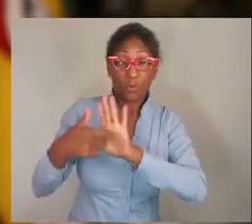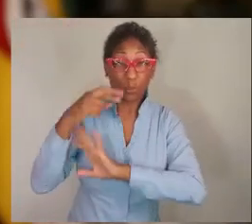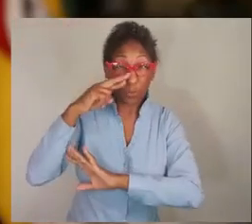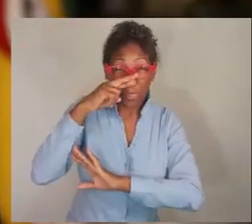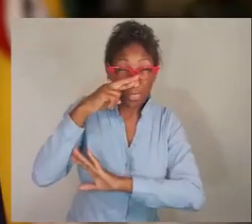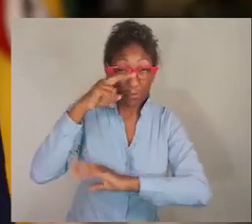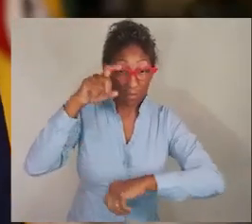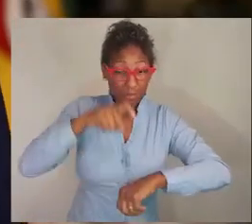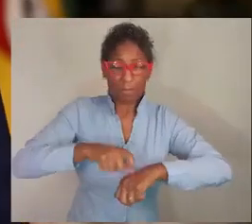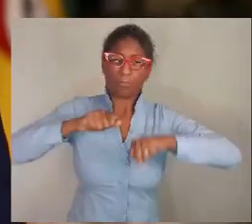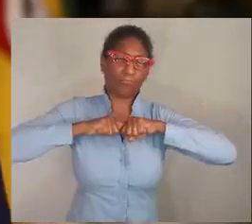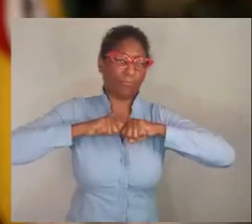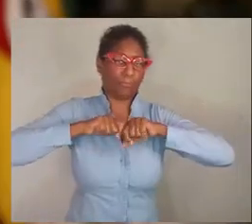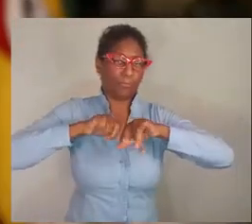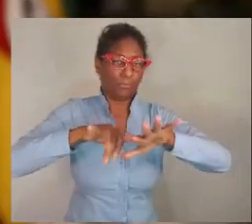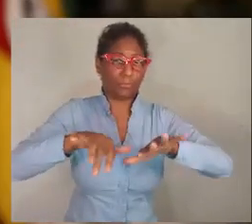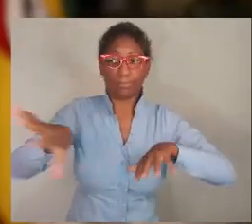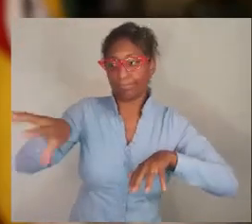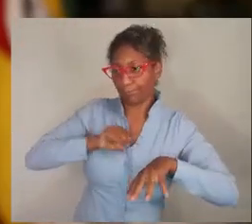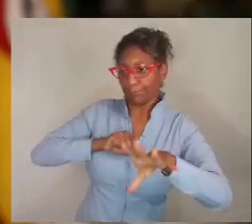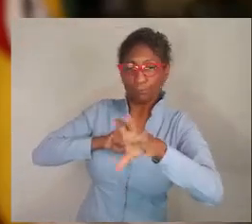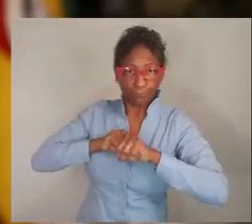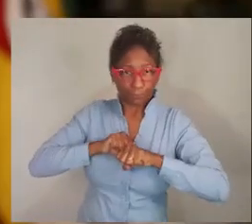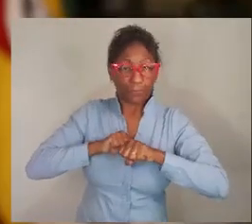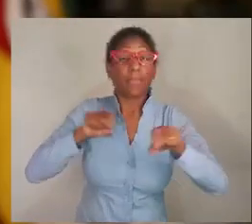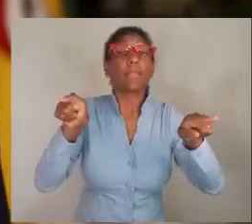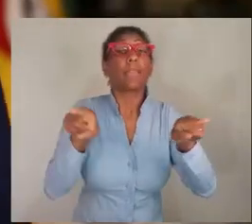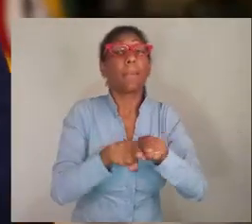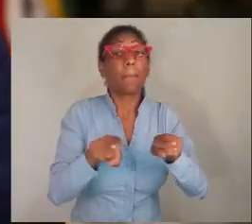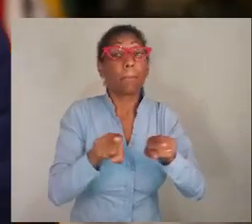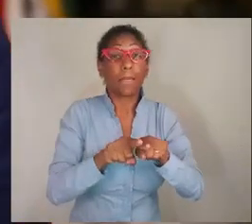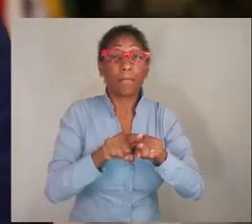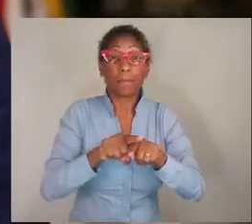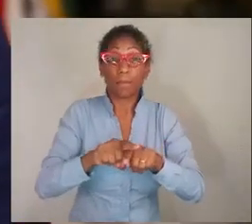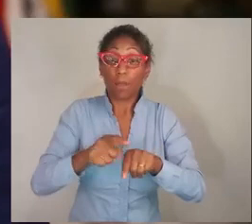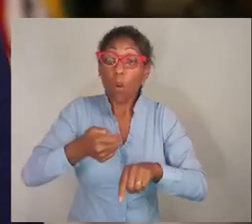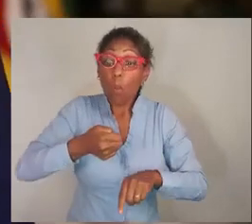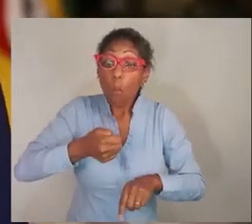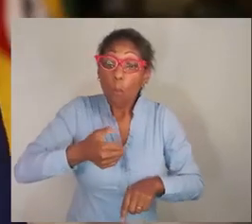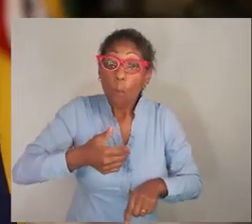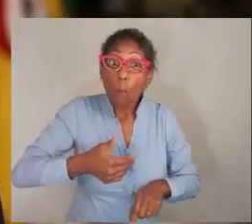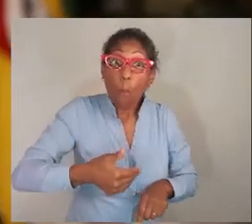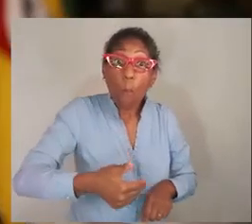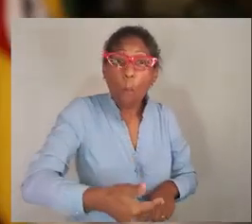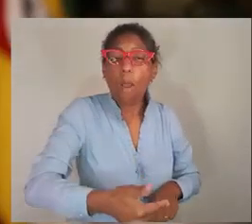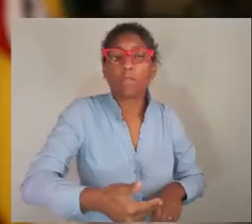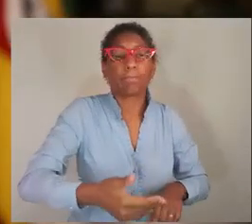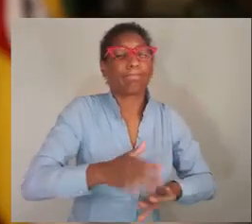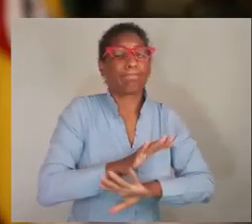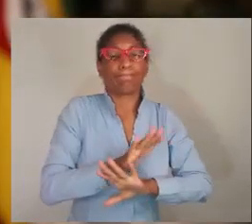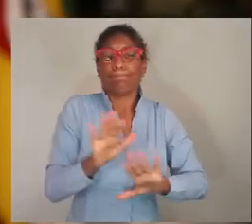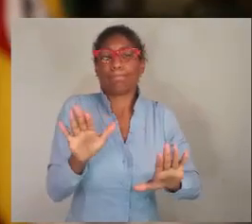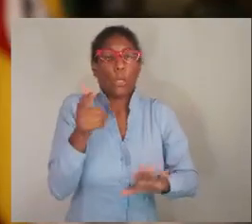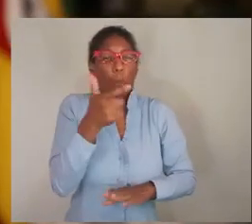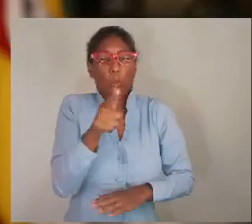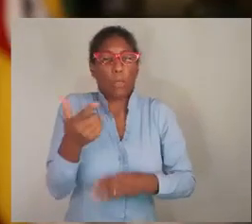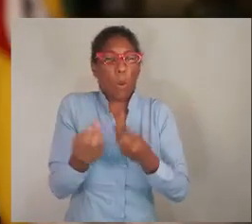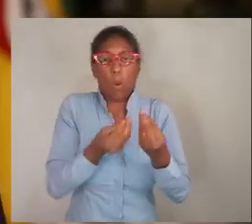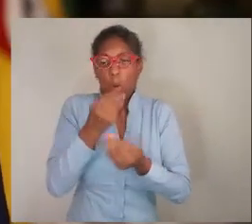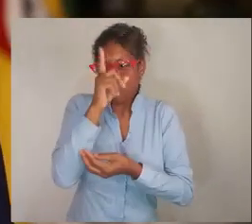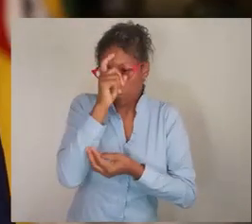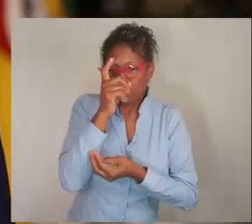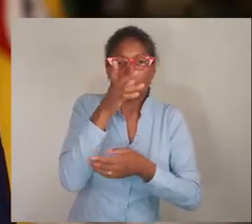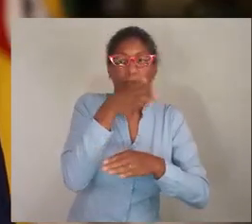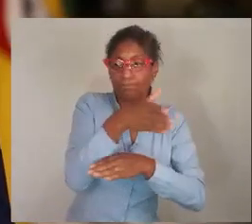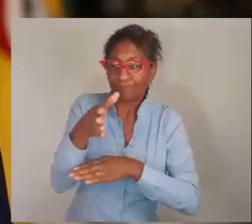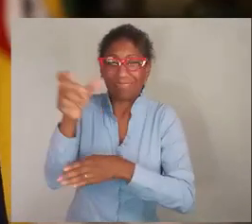risco altíssimo de contágio e da falta ou da possibilidade iminente de falta de estrutura para atender